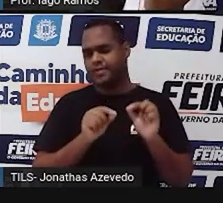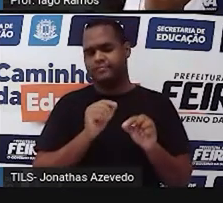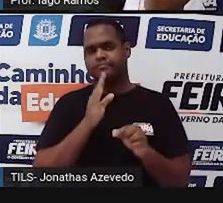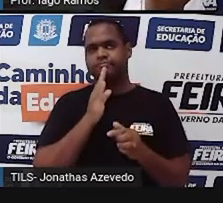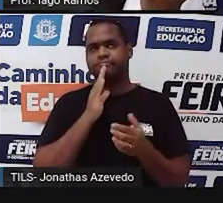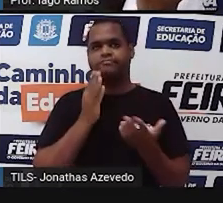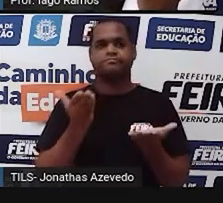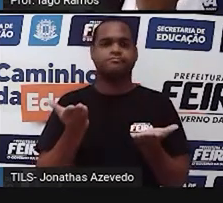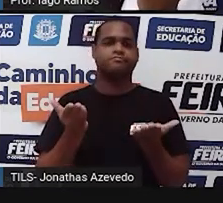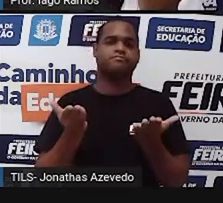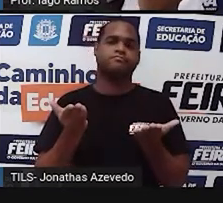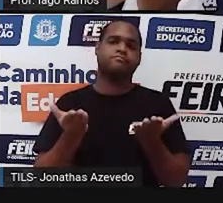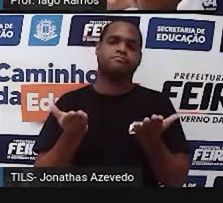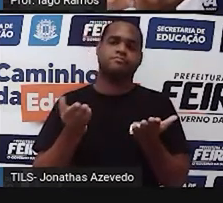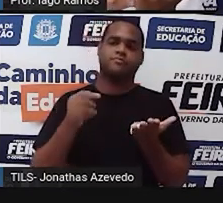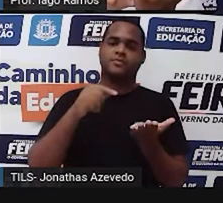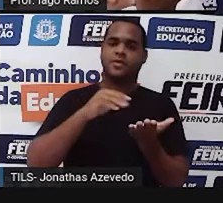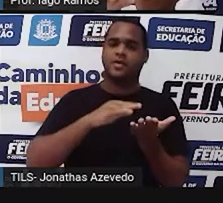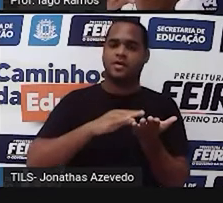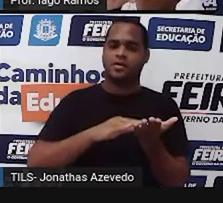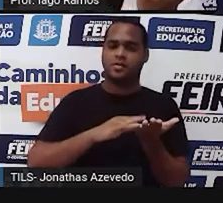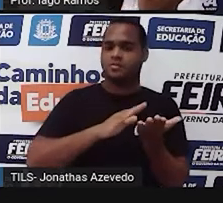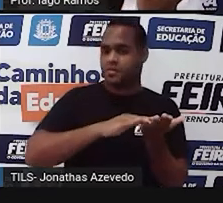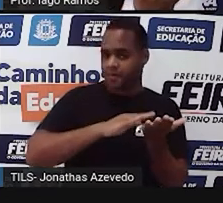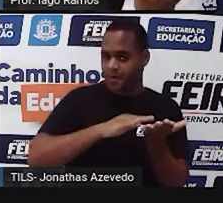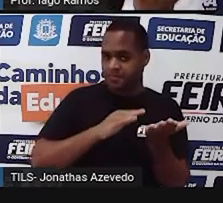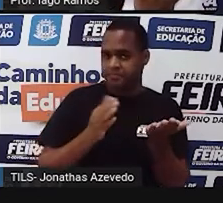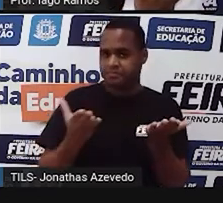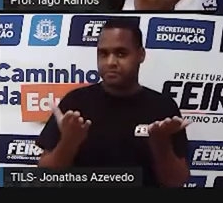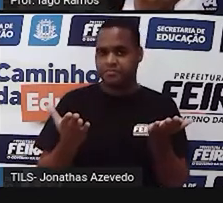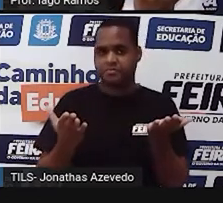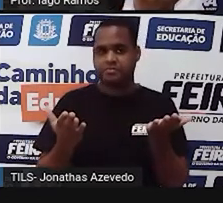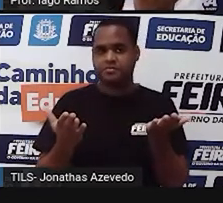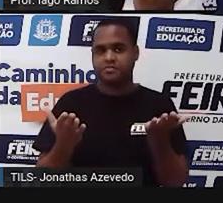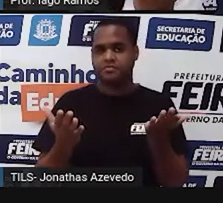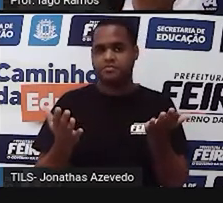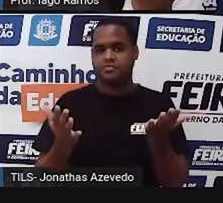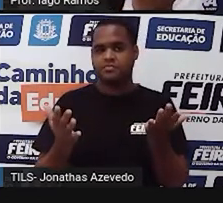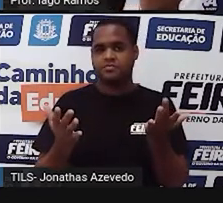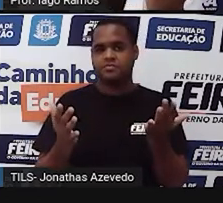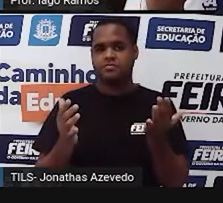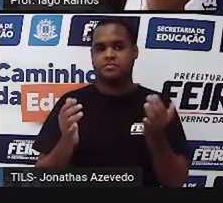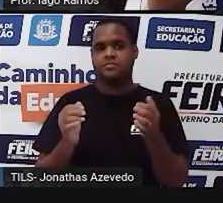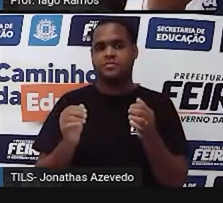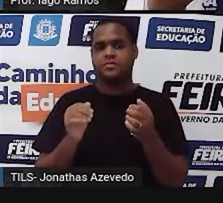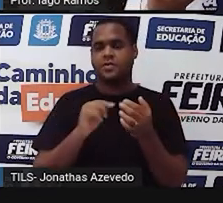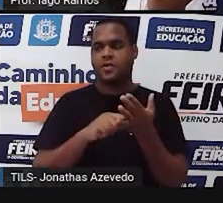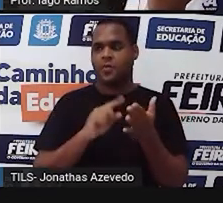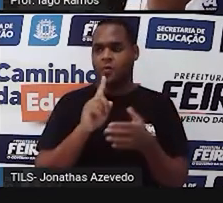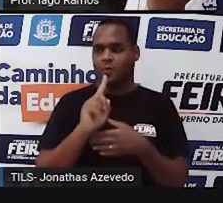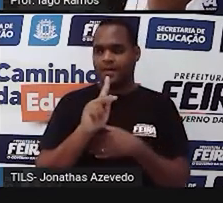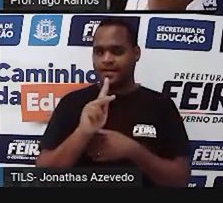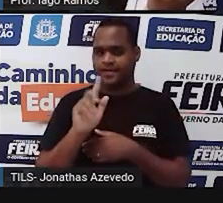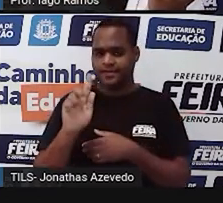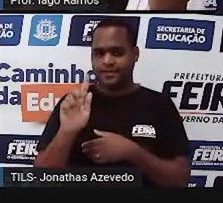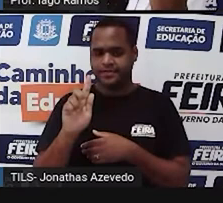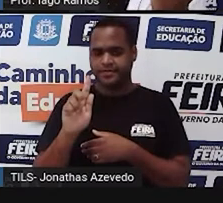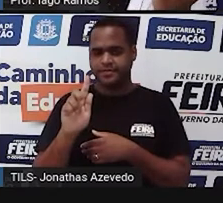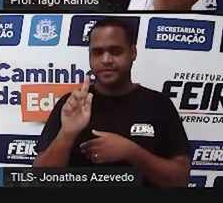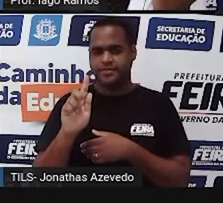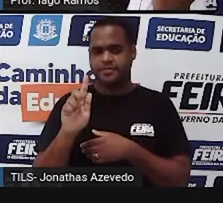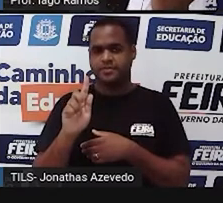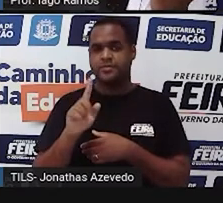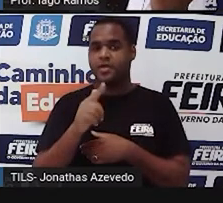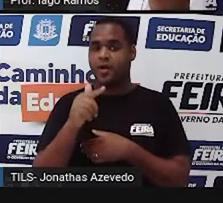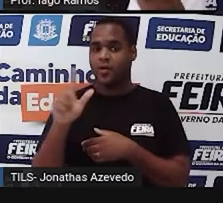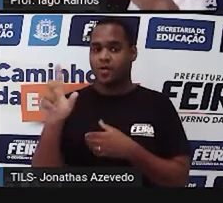na minha mão esquerda, um objetozinho de um quilo, tá? E